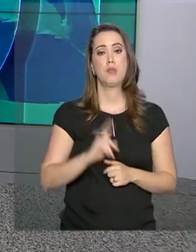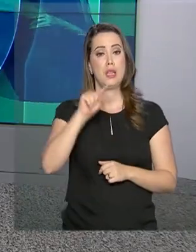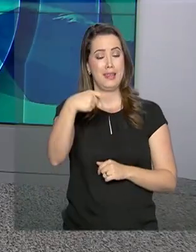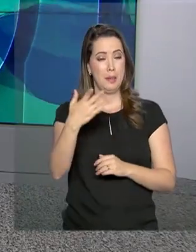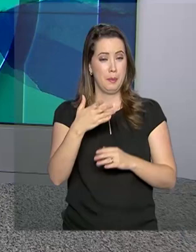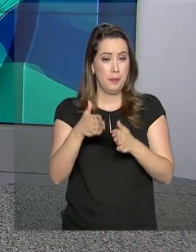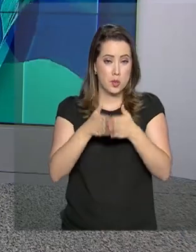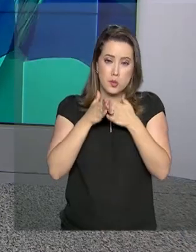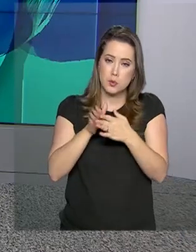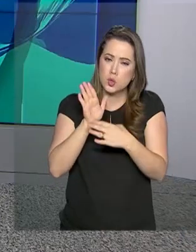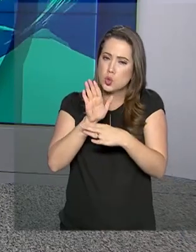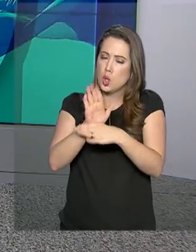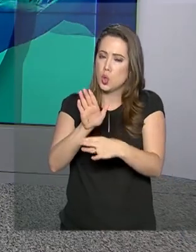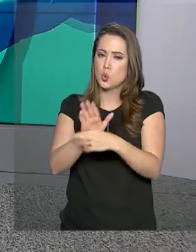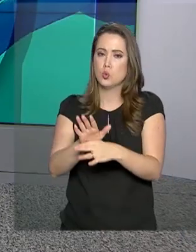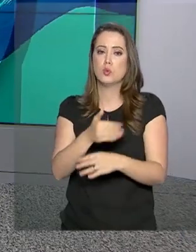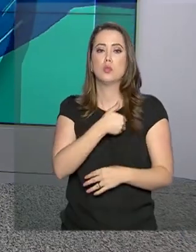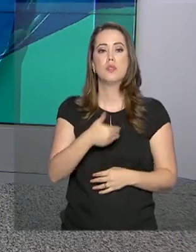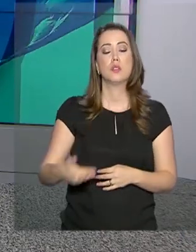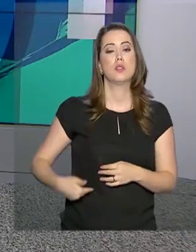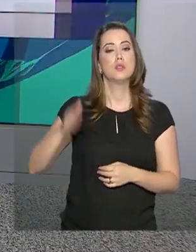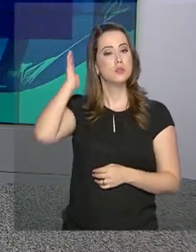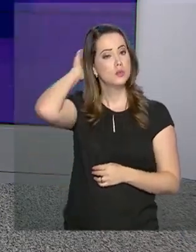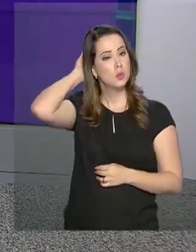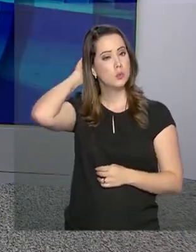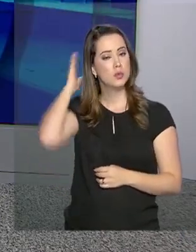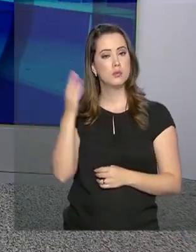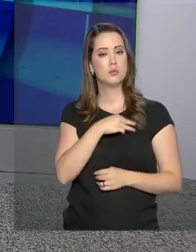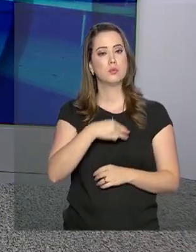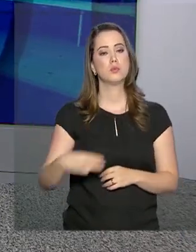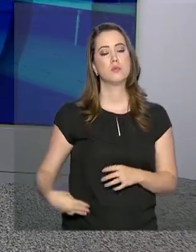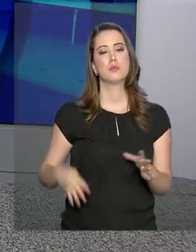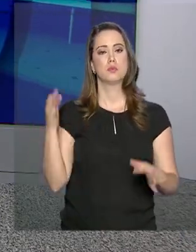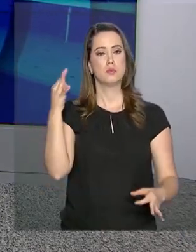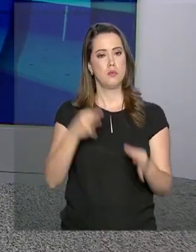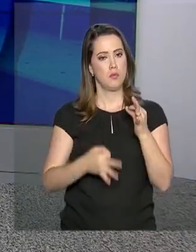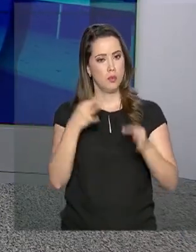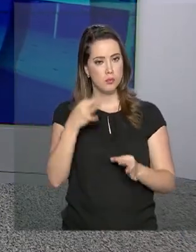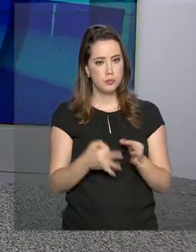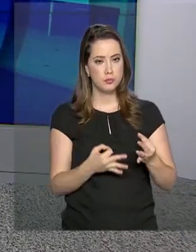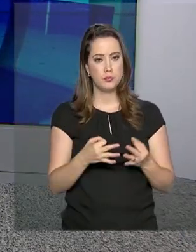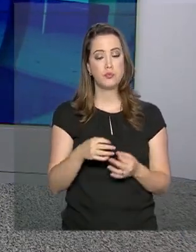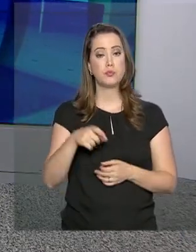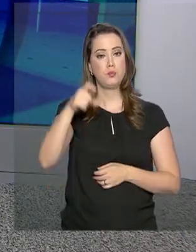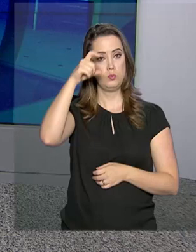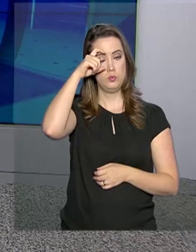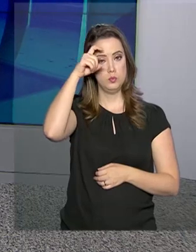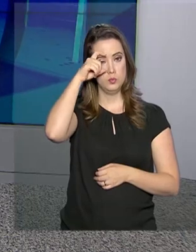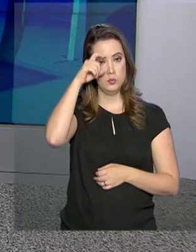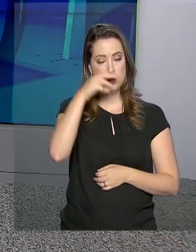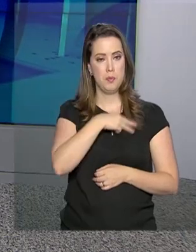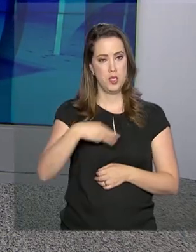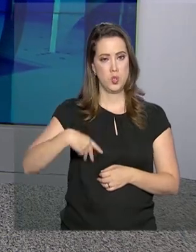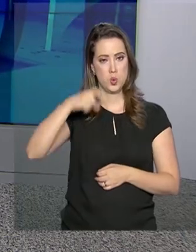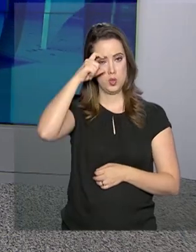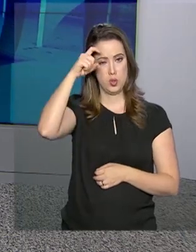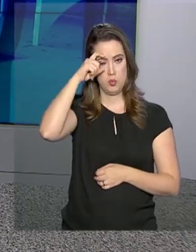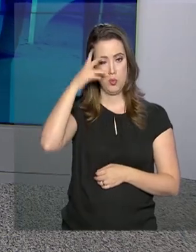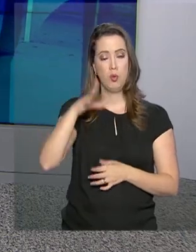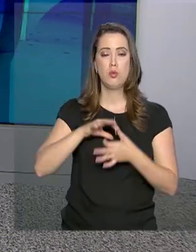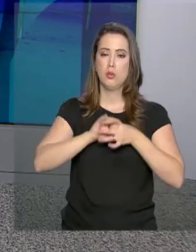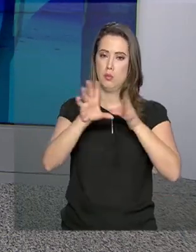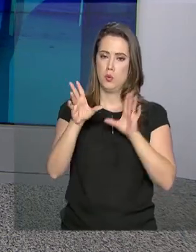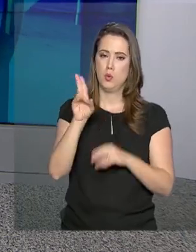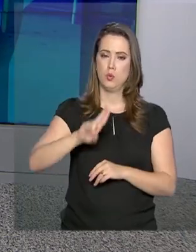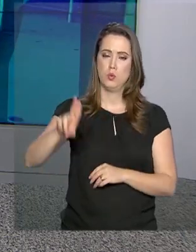pelo governador do Pará, Hélder Barbalho, o ministro da Justiça e Segurança Pública, Sérgio Moro, autorizou o emprego da